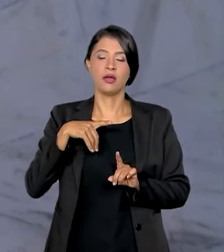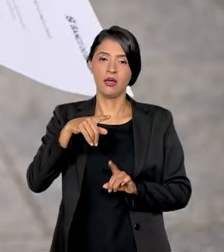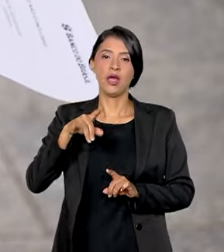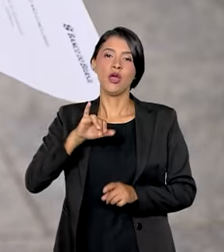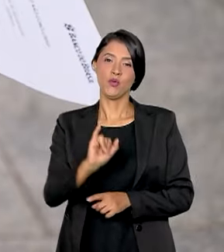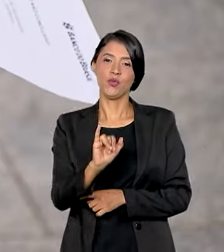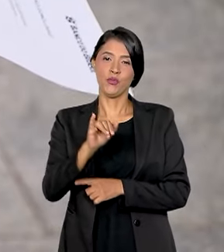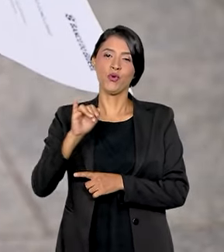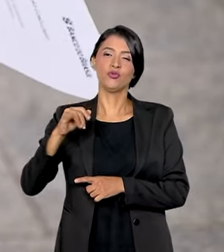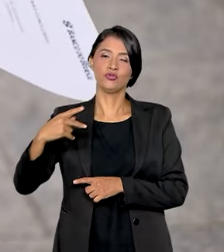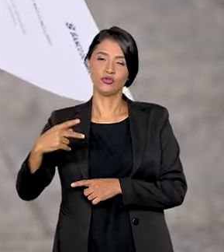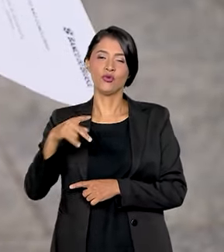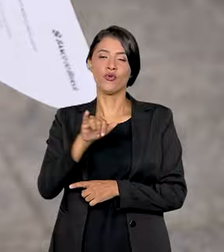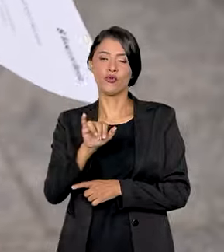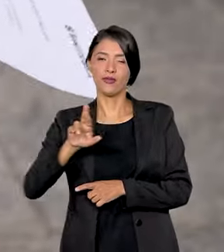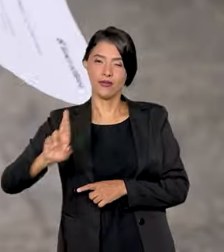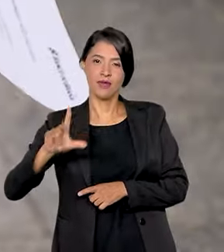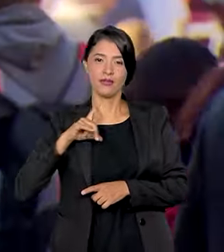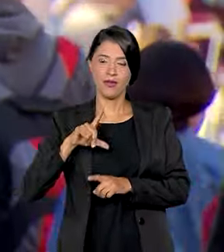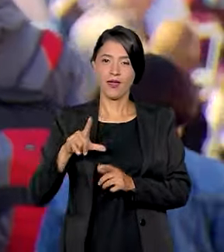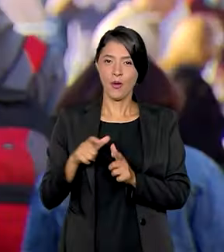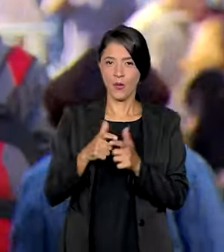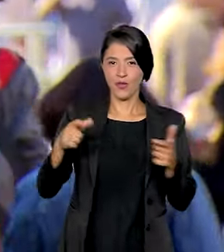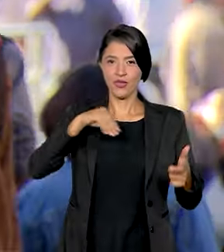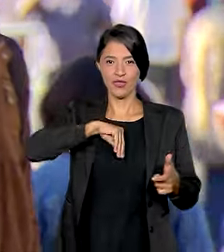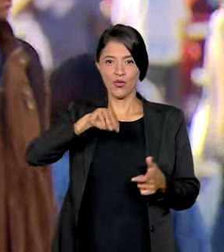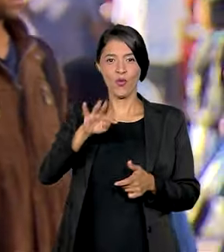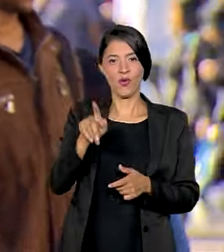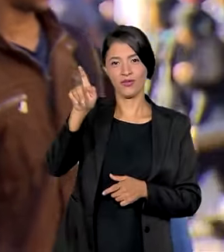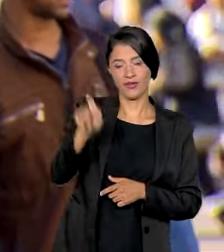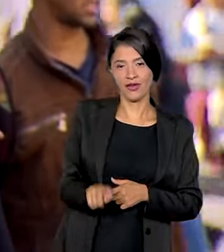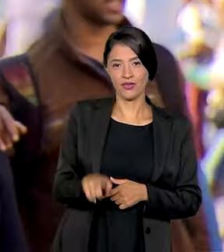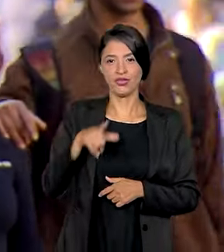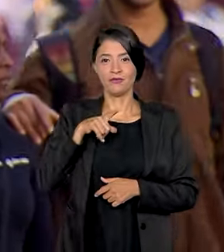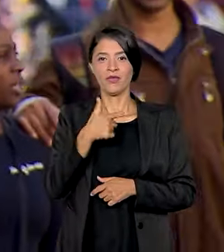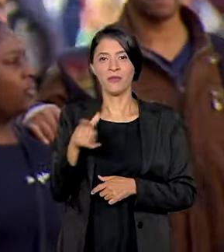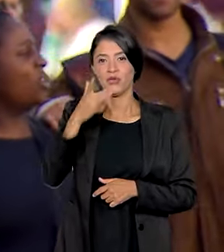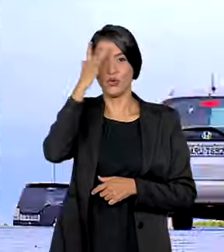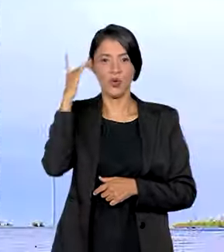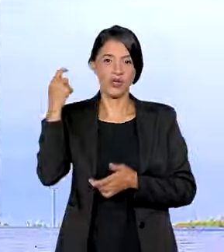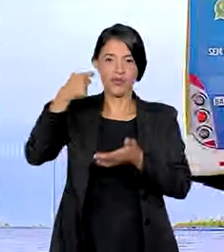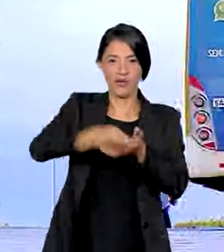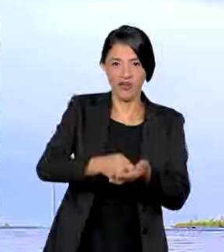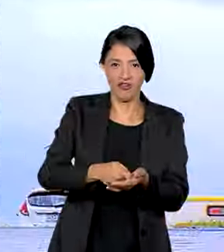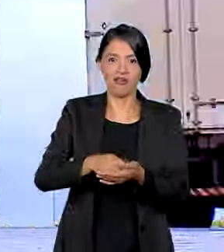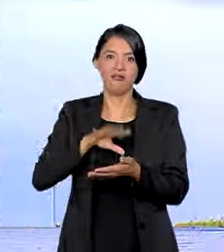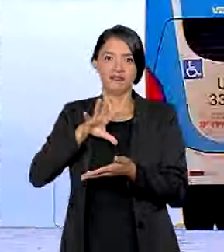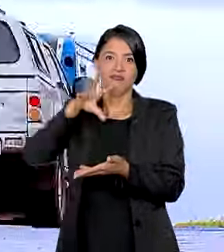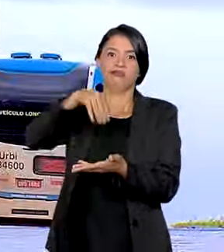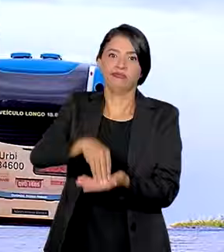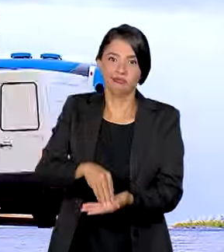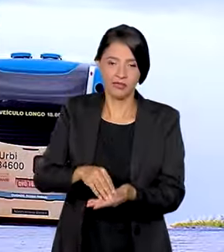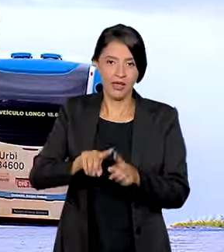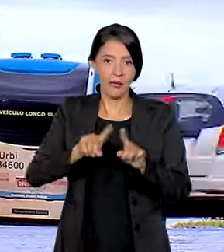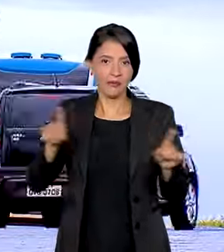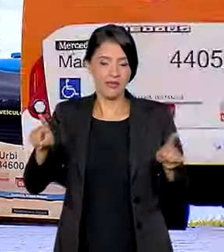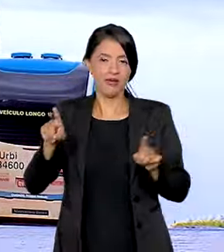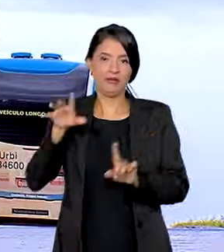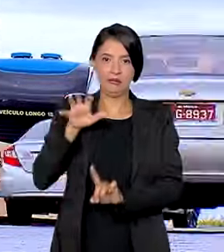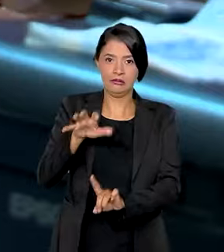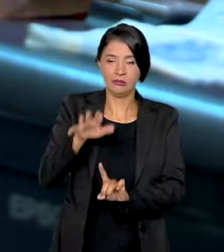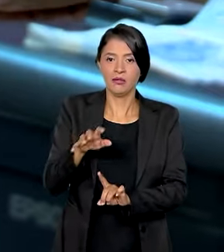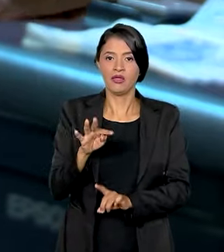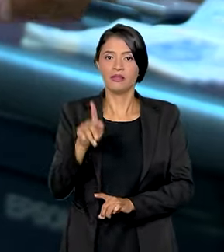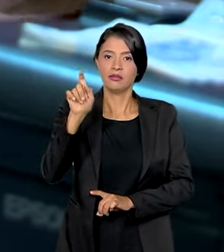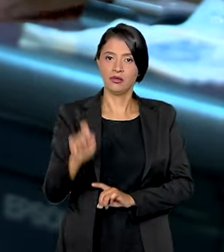do Imposto de Renda, aumentou a faixa salarial de pessoas isentas da mordida do leão. Enquanto isso, a pressão para